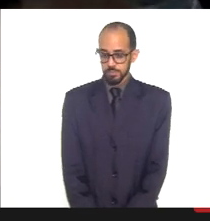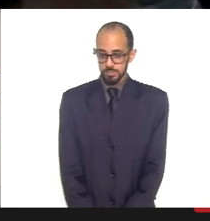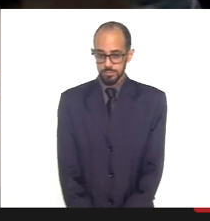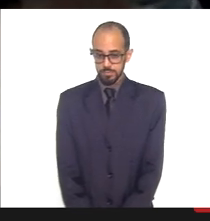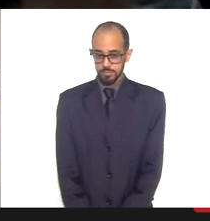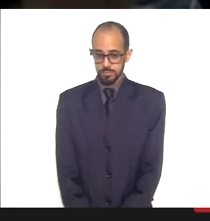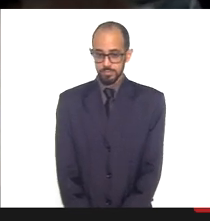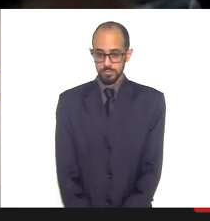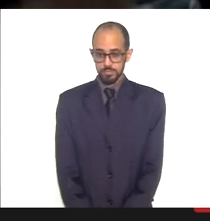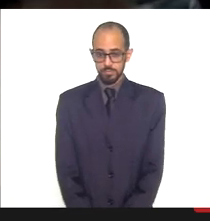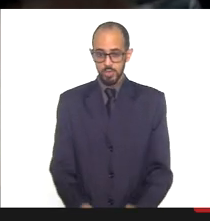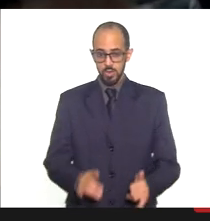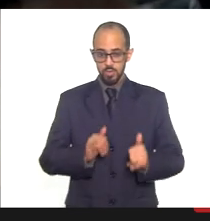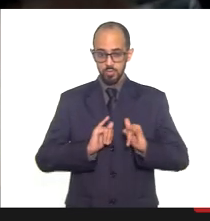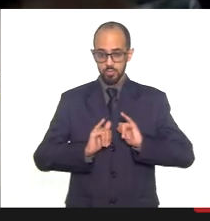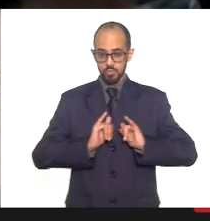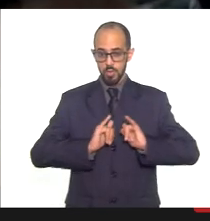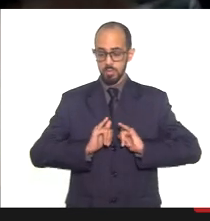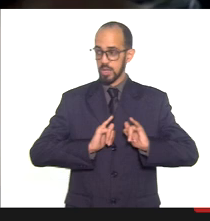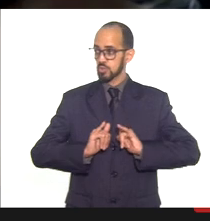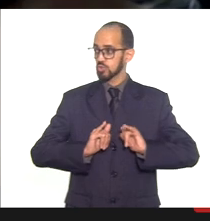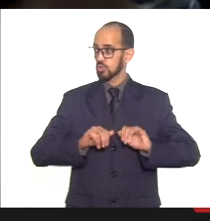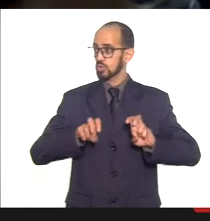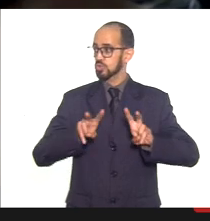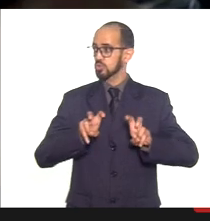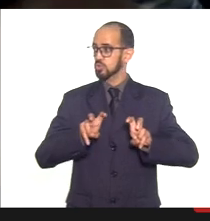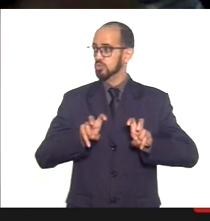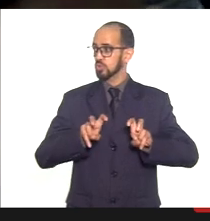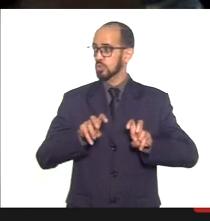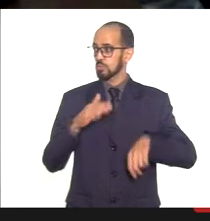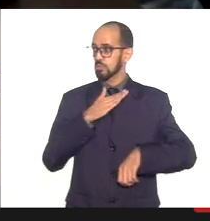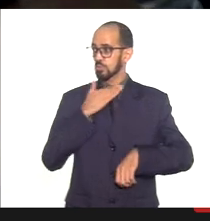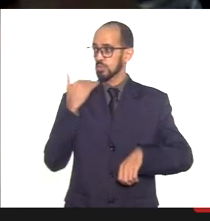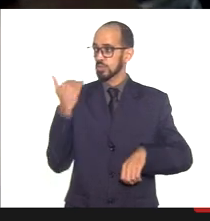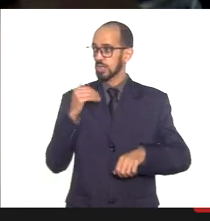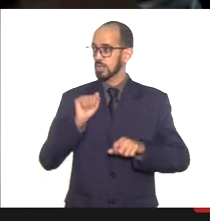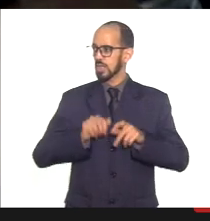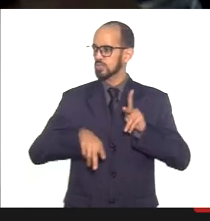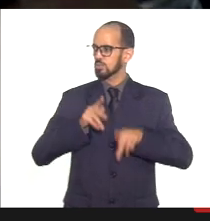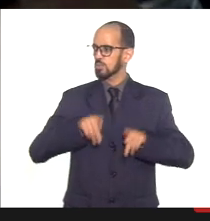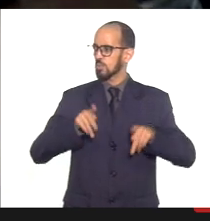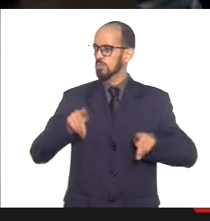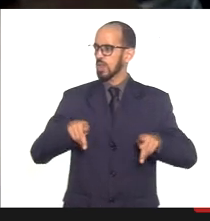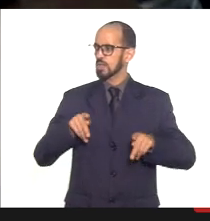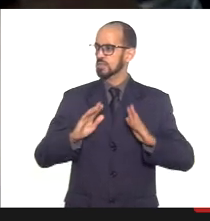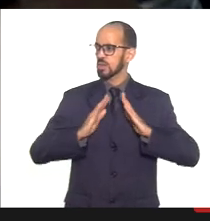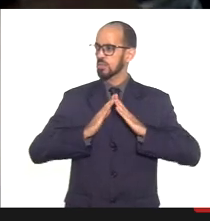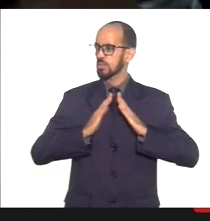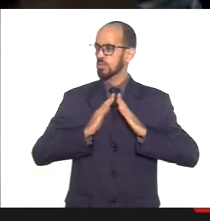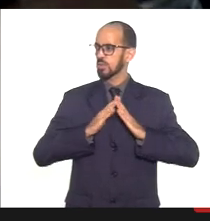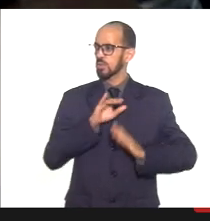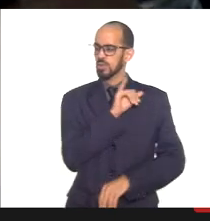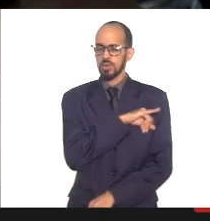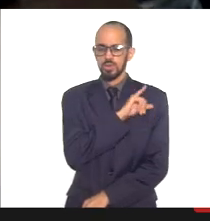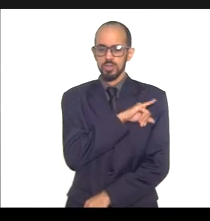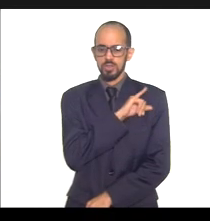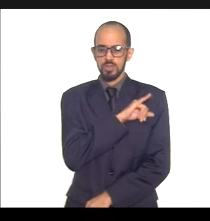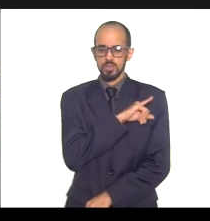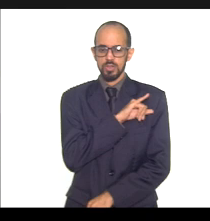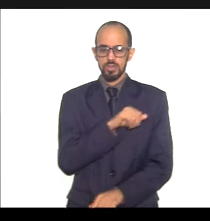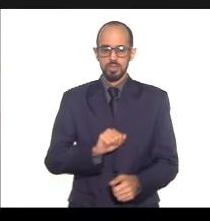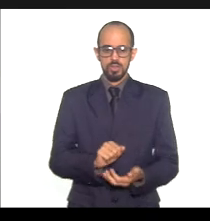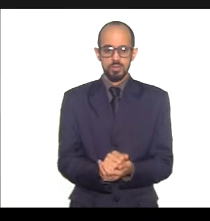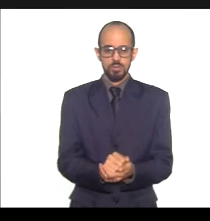Dados demográficos de morte e mortalidade. População residente no estado do Rio de Janeiro por grupo etário e